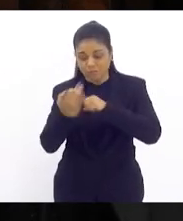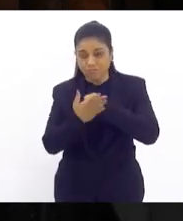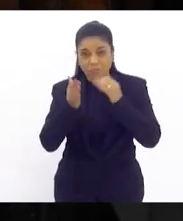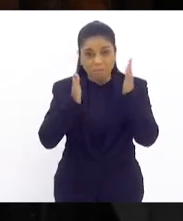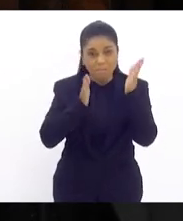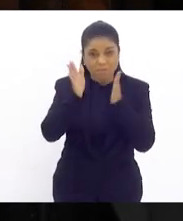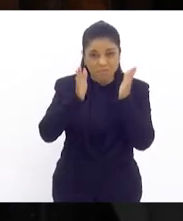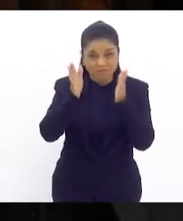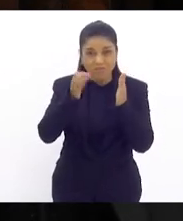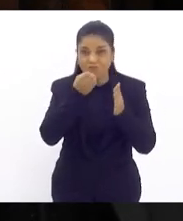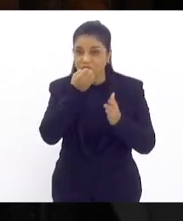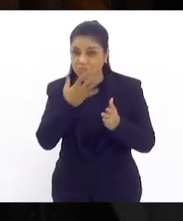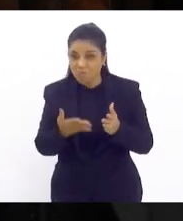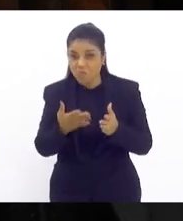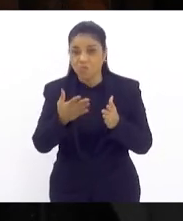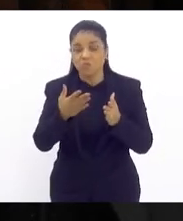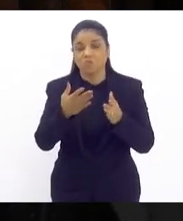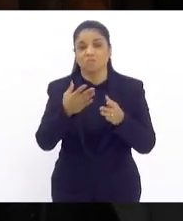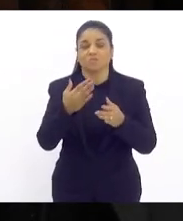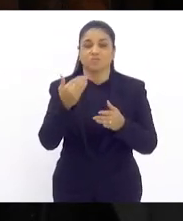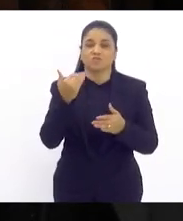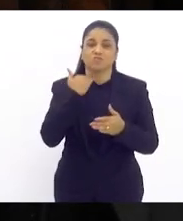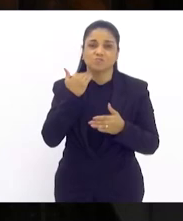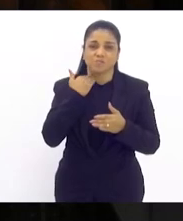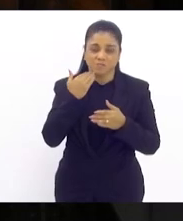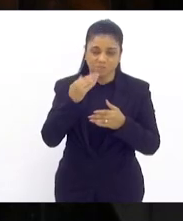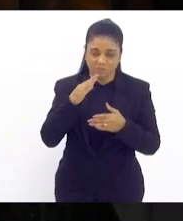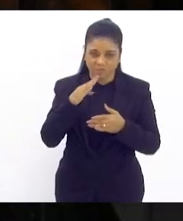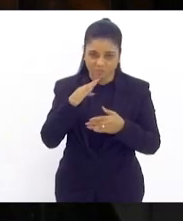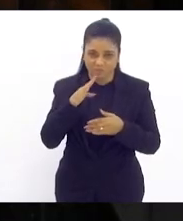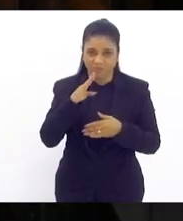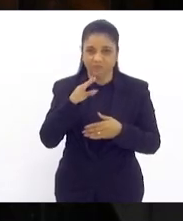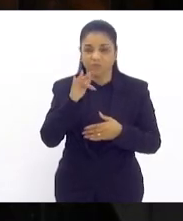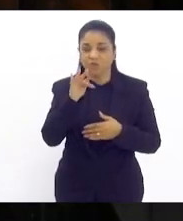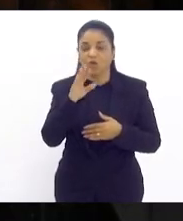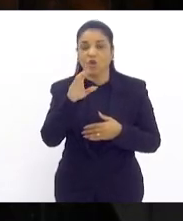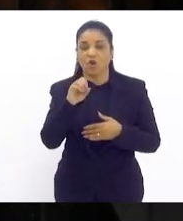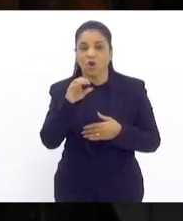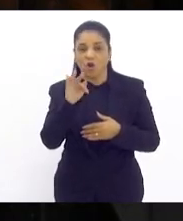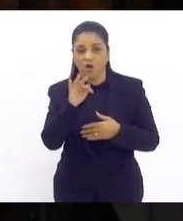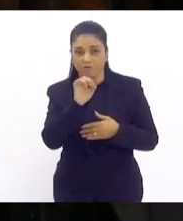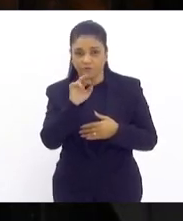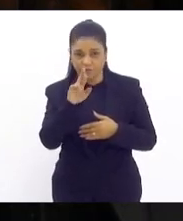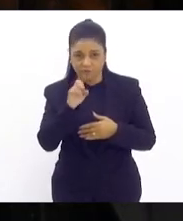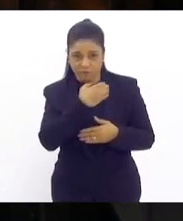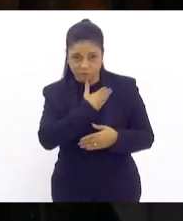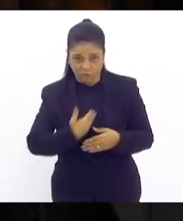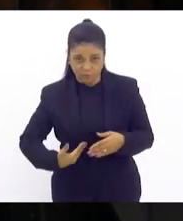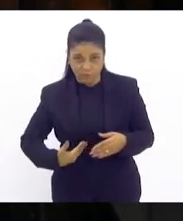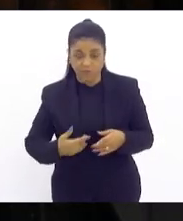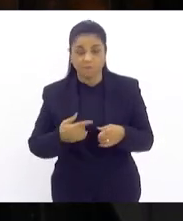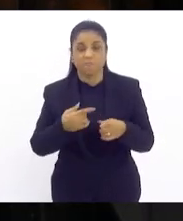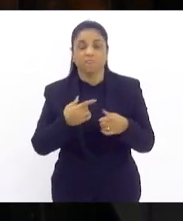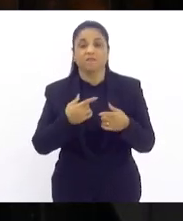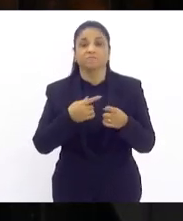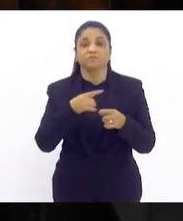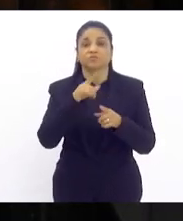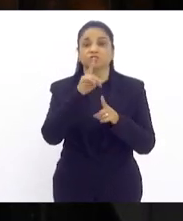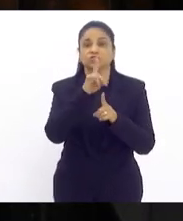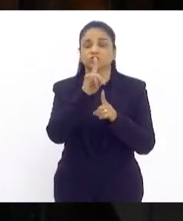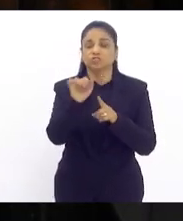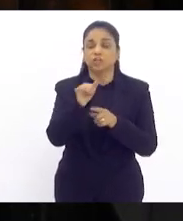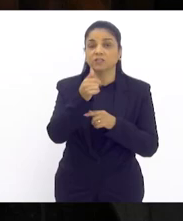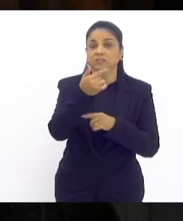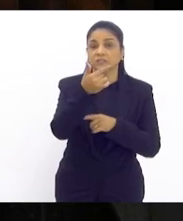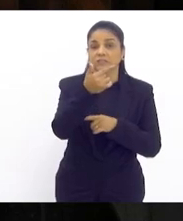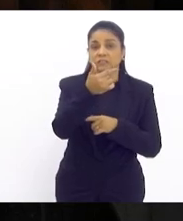para os cofres públicos. Ainda mais senhora presidente ainda mais. Em 31 de dezembro deste